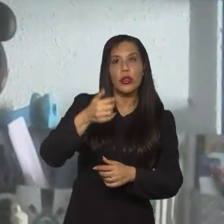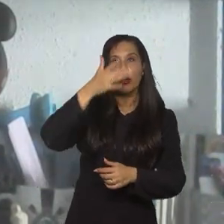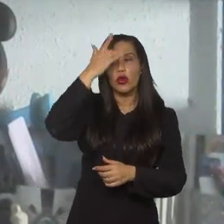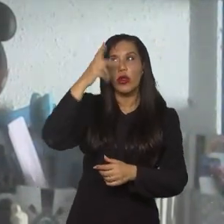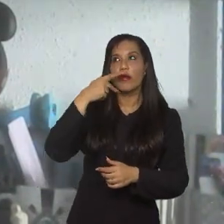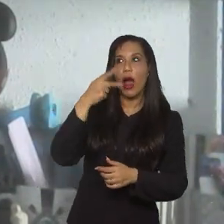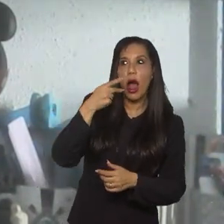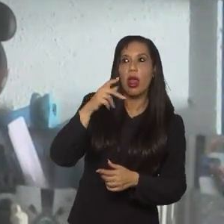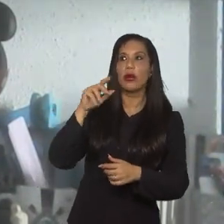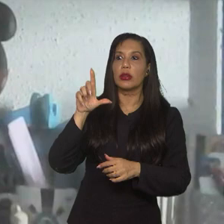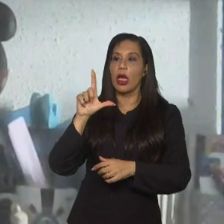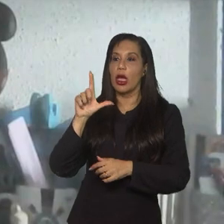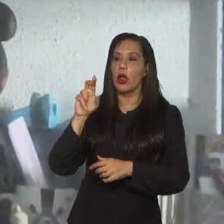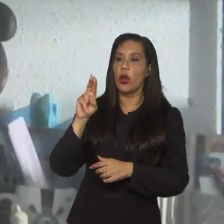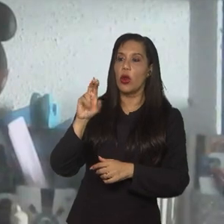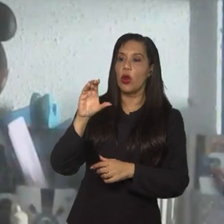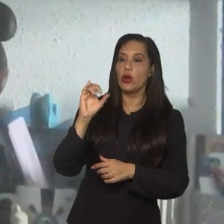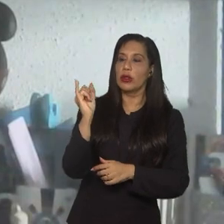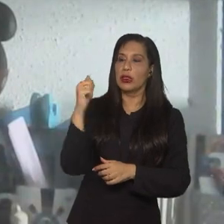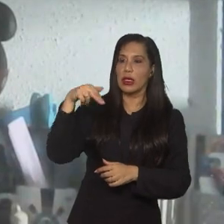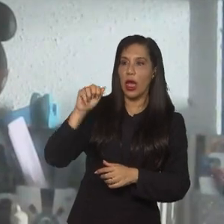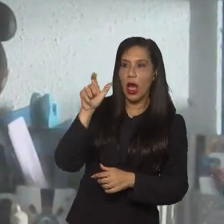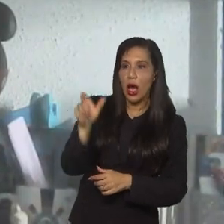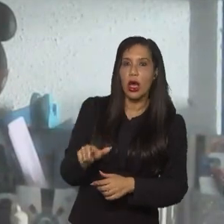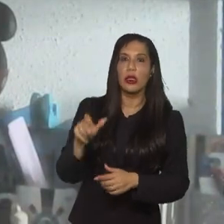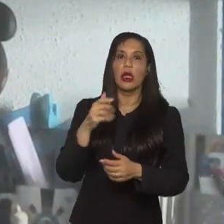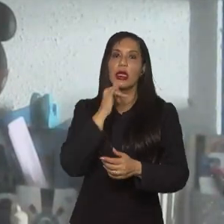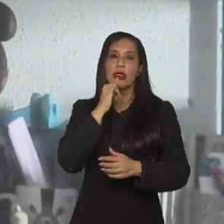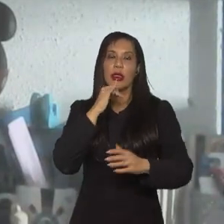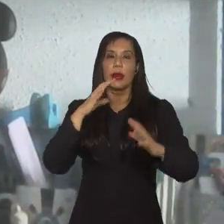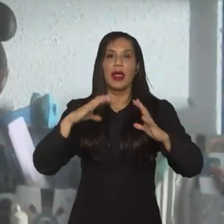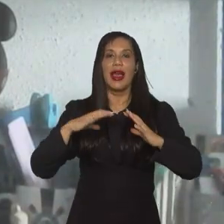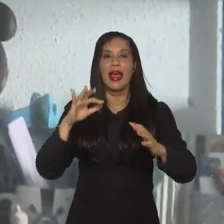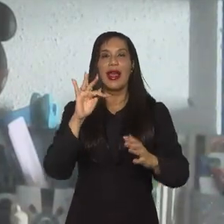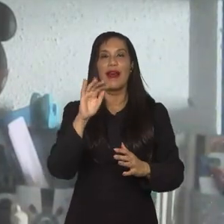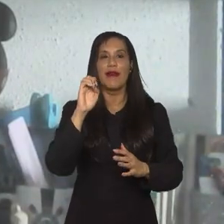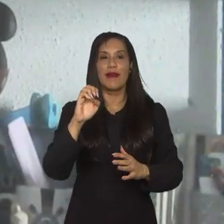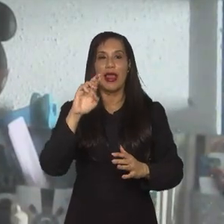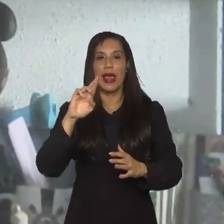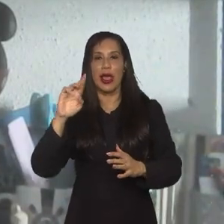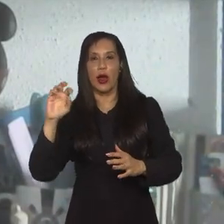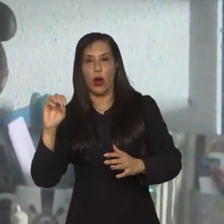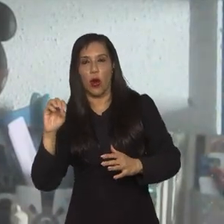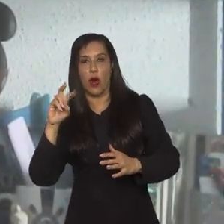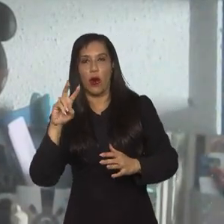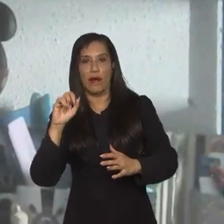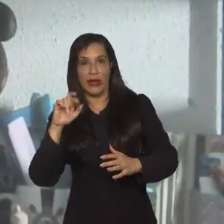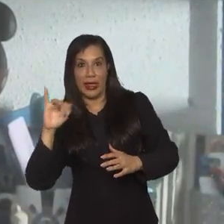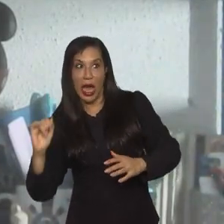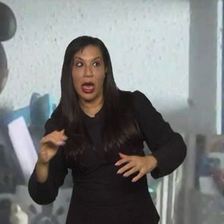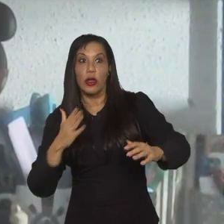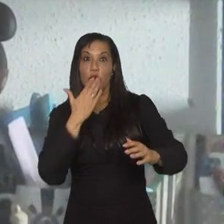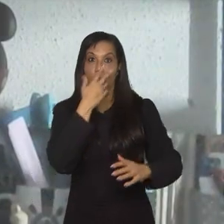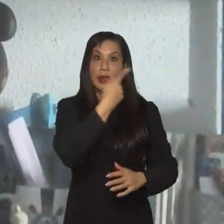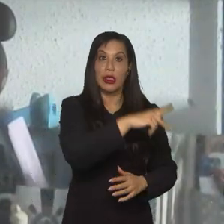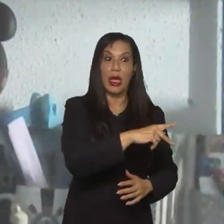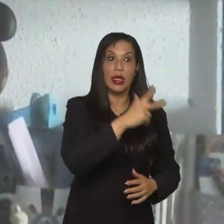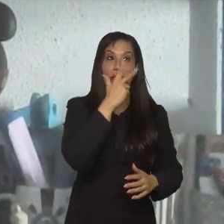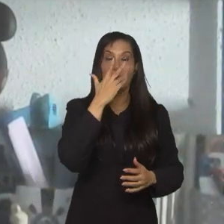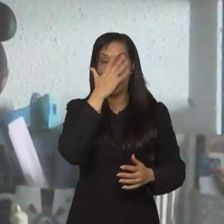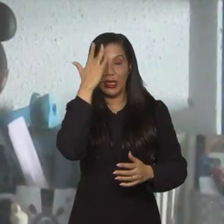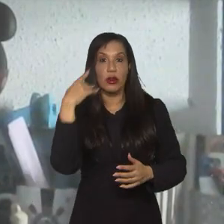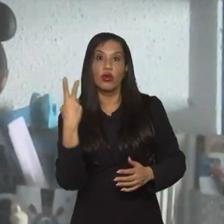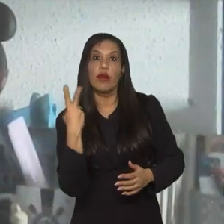ela participar de um time que as pessoas, às vezes, não valorizam muito, que é a ferroviária, mas, para mim, ela é a maior justiçada dessa convocação. A